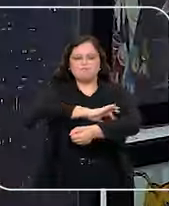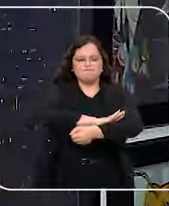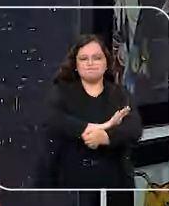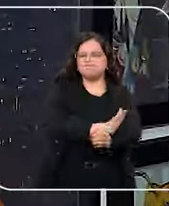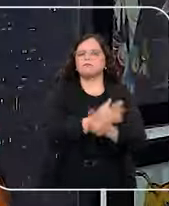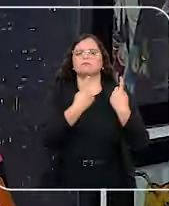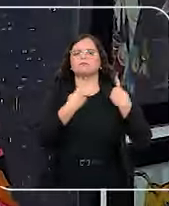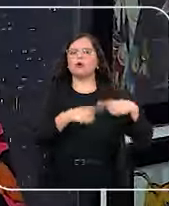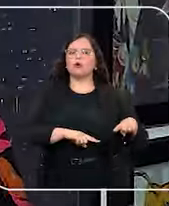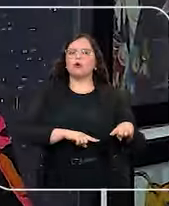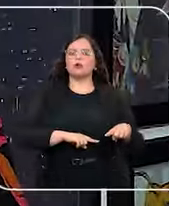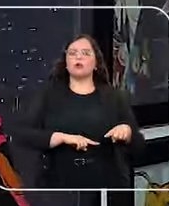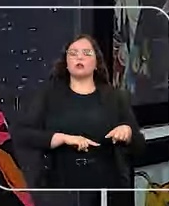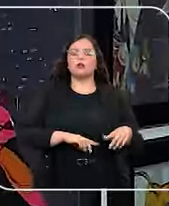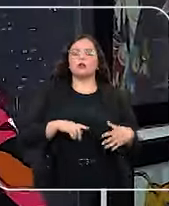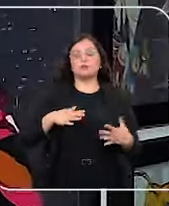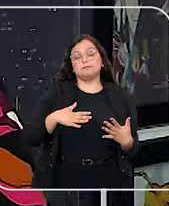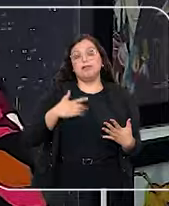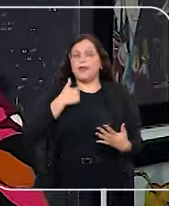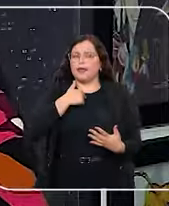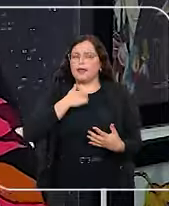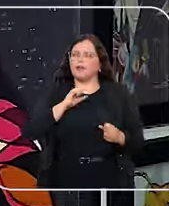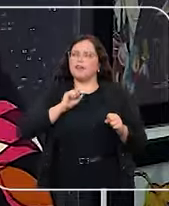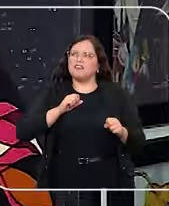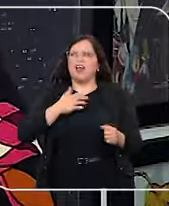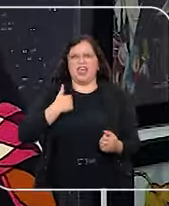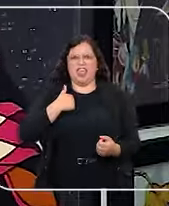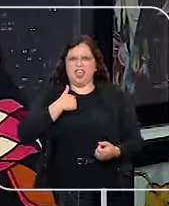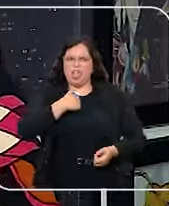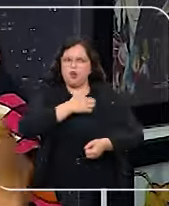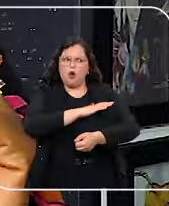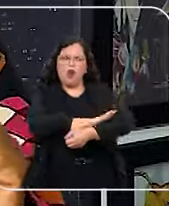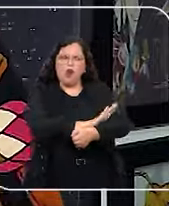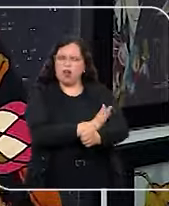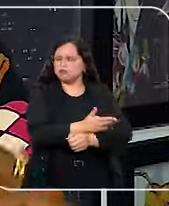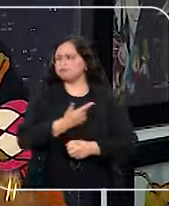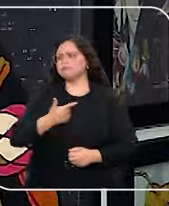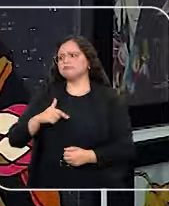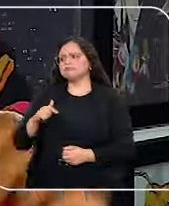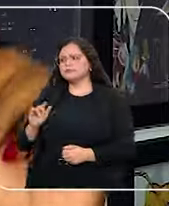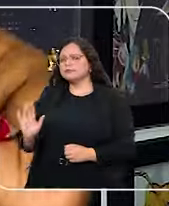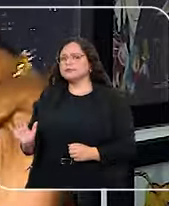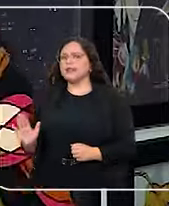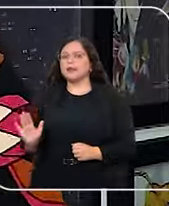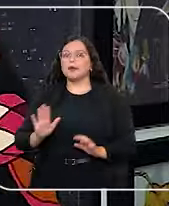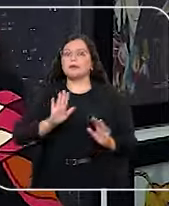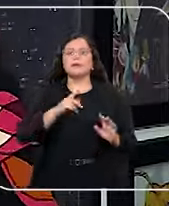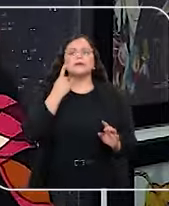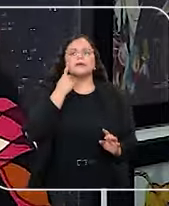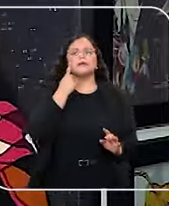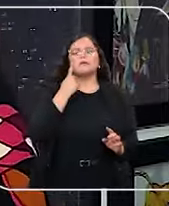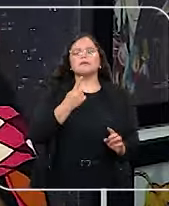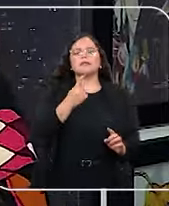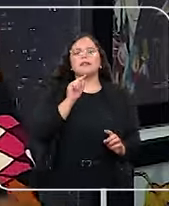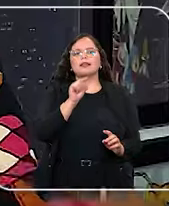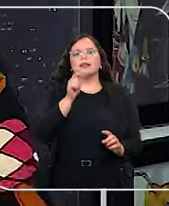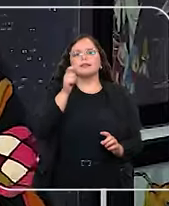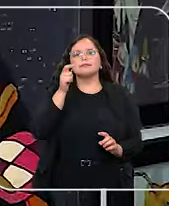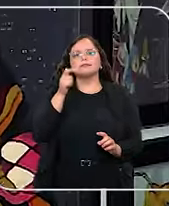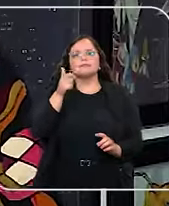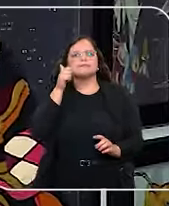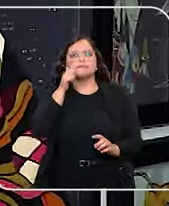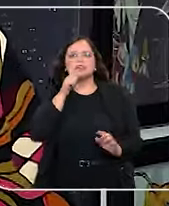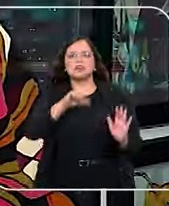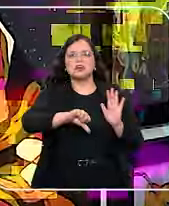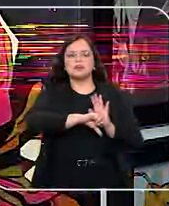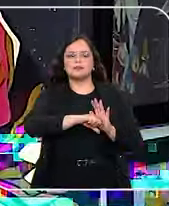Porque, embora eu diga que sou antirracista, quando fala num suspeito, qual é a primeira